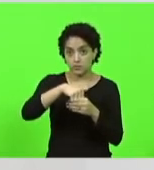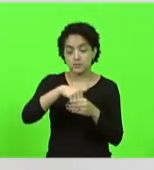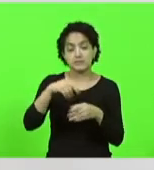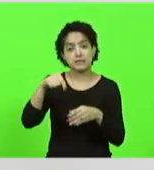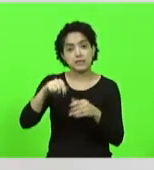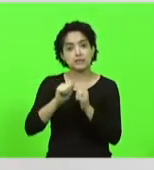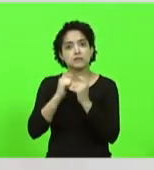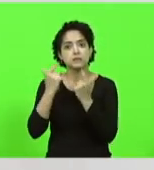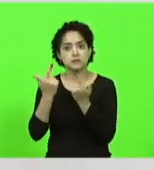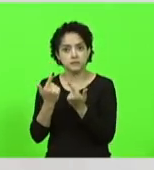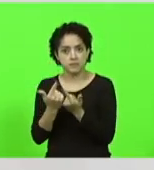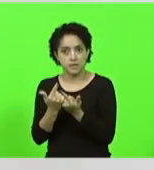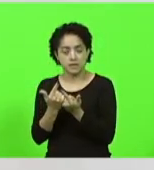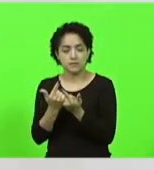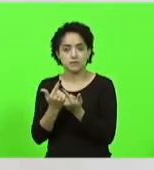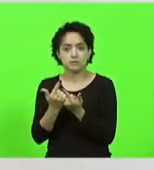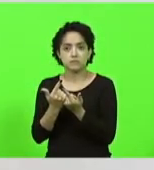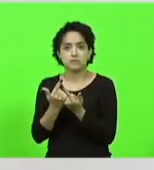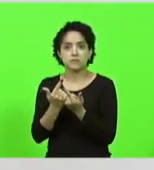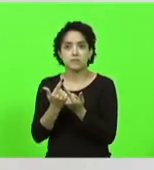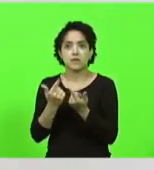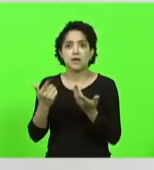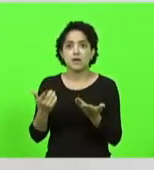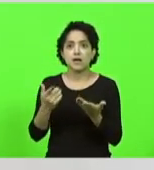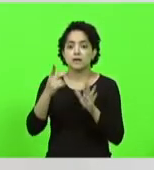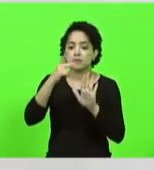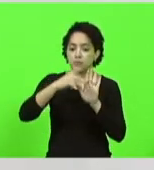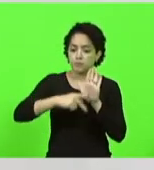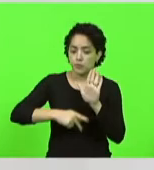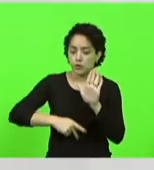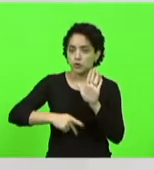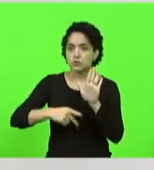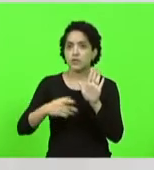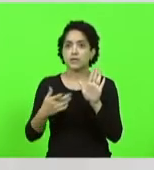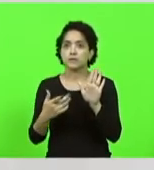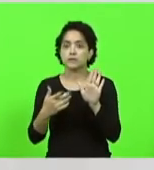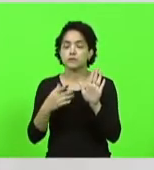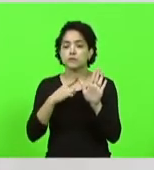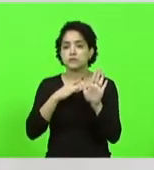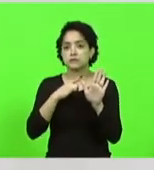Legislativa nós temos aqui projetos que querem dar